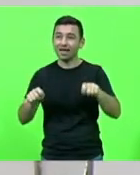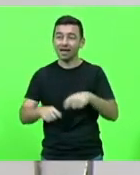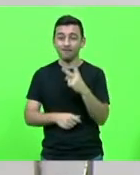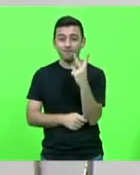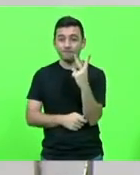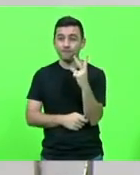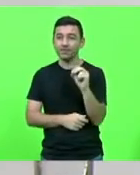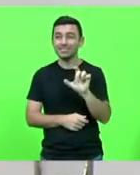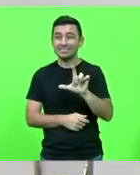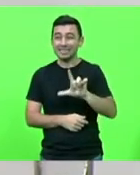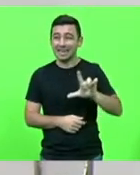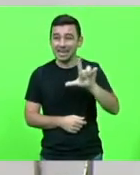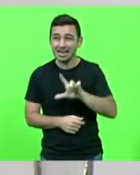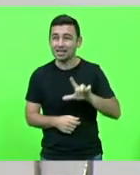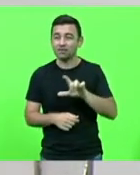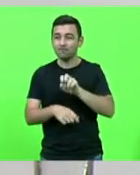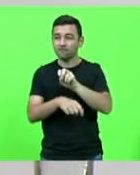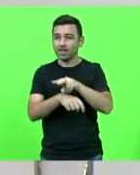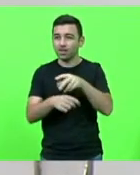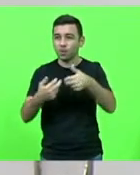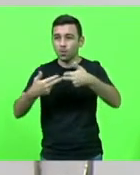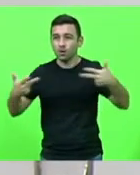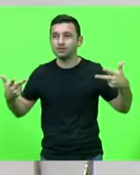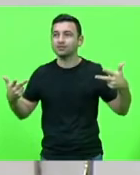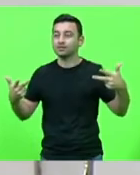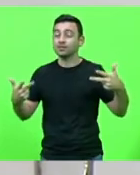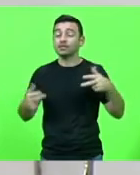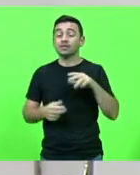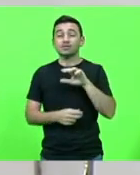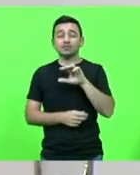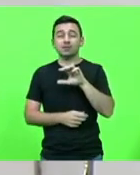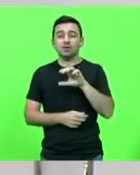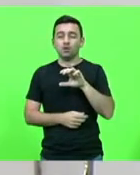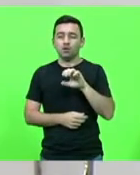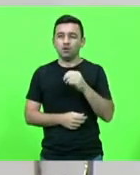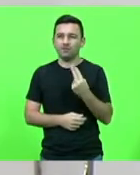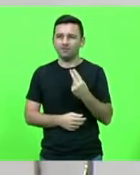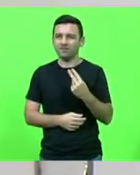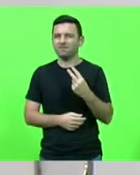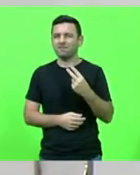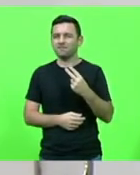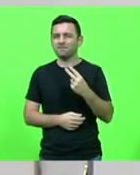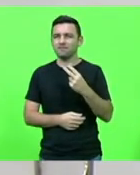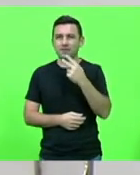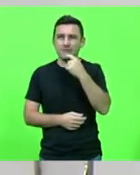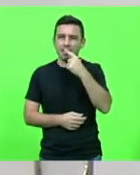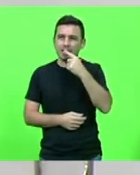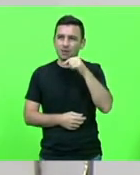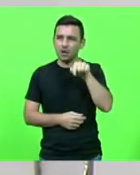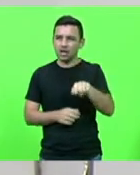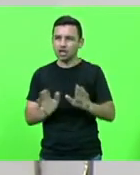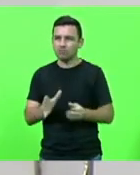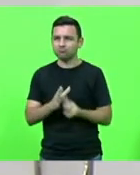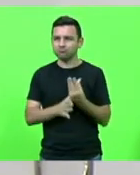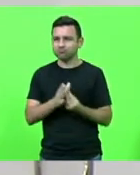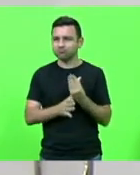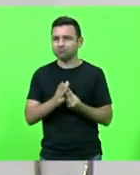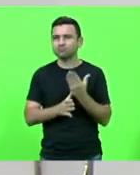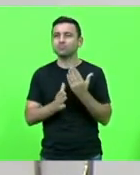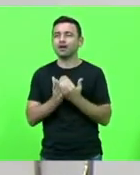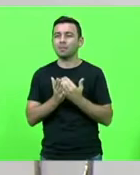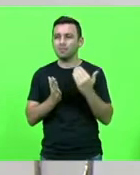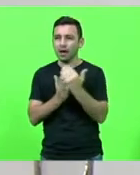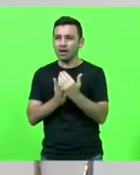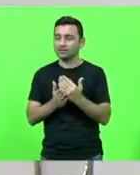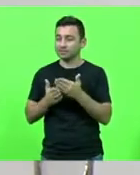de fertilizante então você imagina o seu Ademir ele já está produzindo o vereador Felipe Estevam vossa excelência esteve conosco também a comissão de